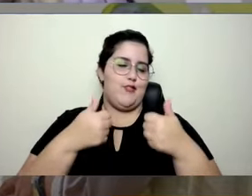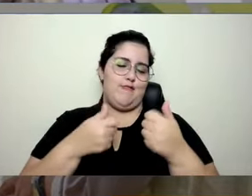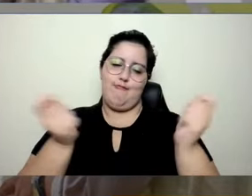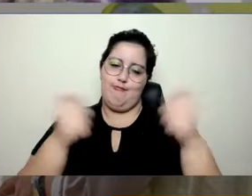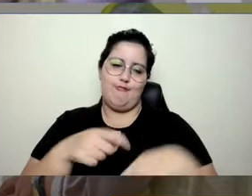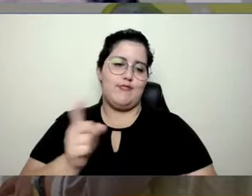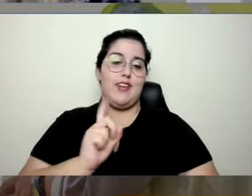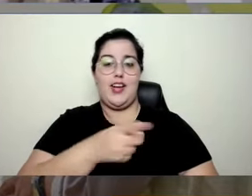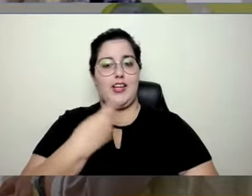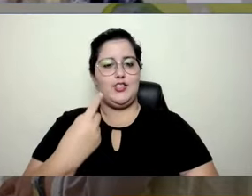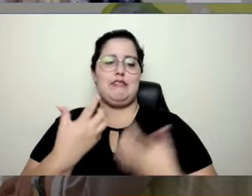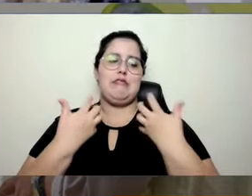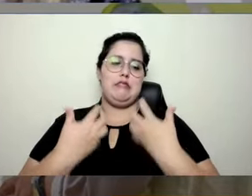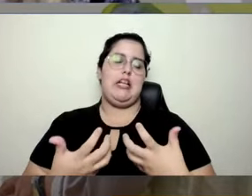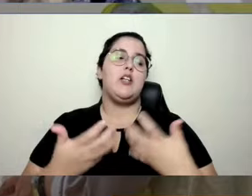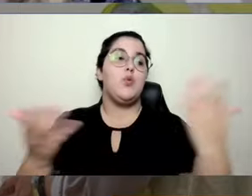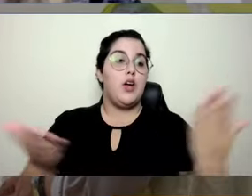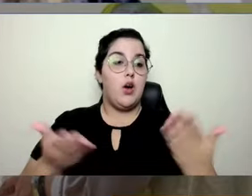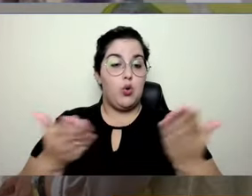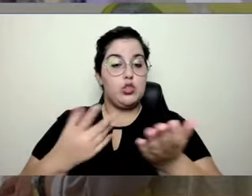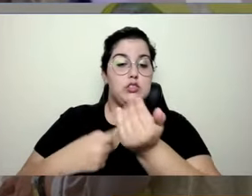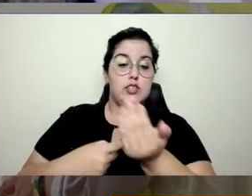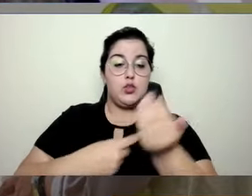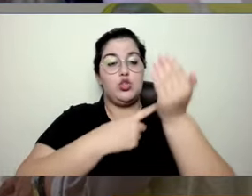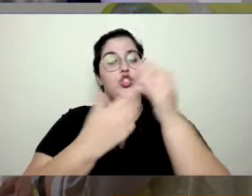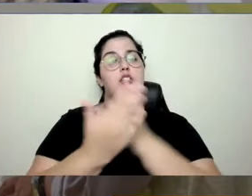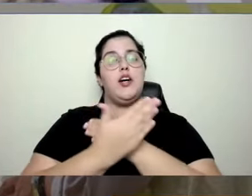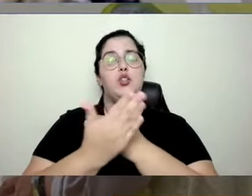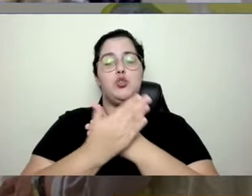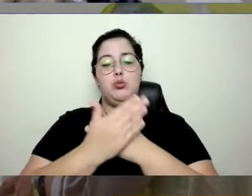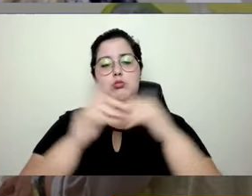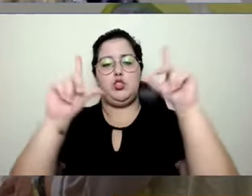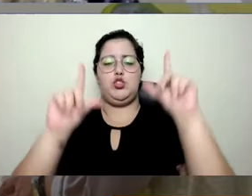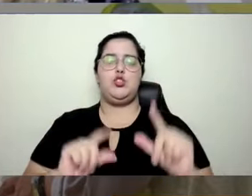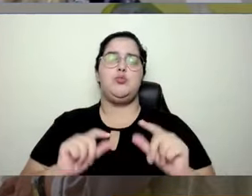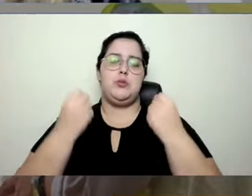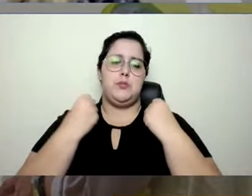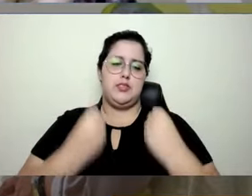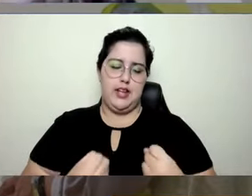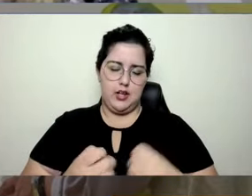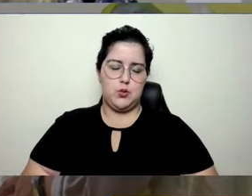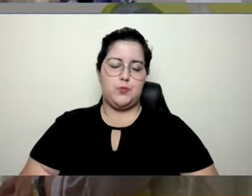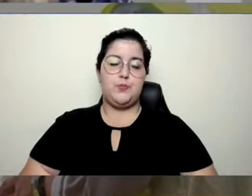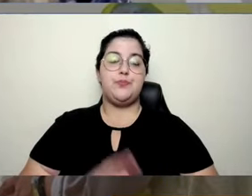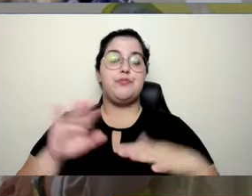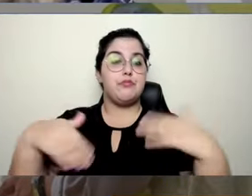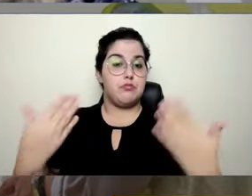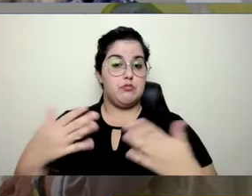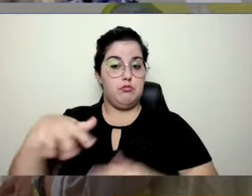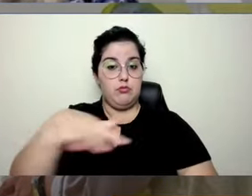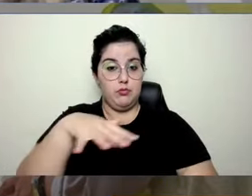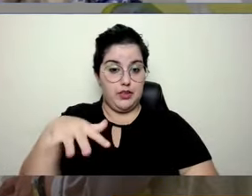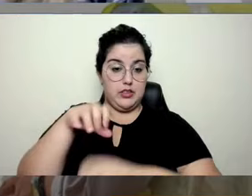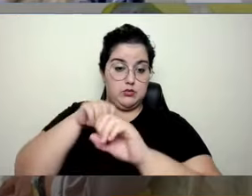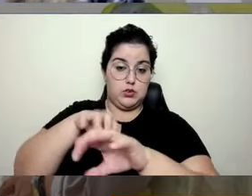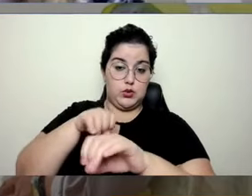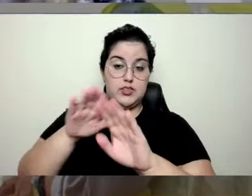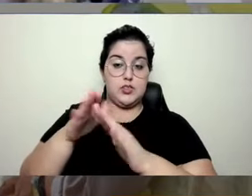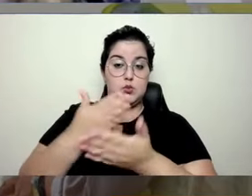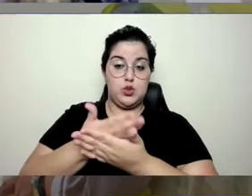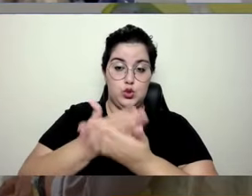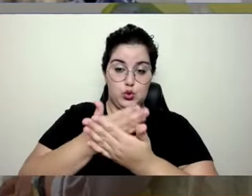tem formas de diminuir essa sobrecarga. E no ensino, é uma emergência. A gente trazer